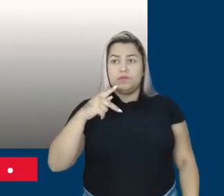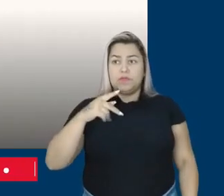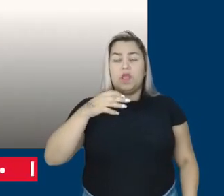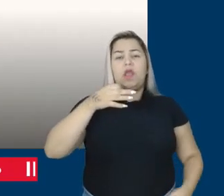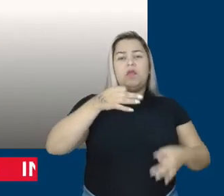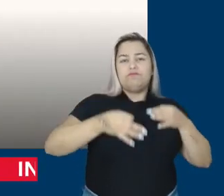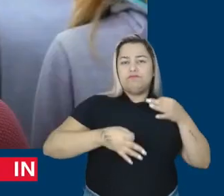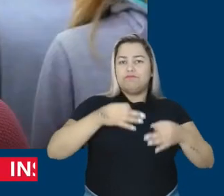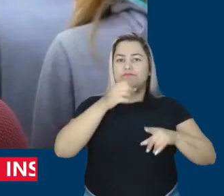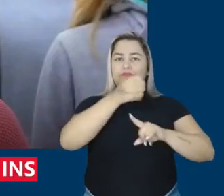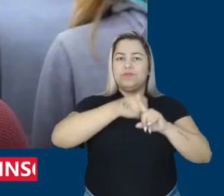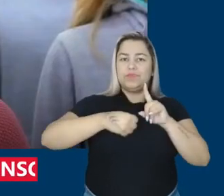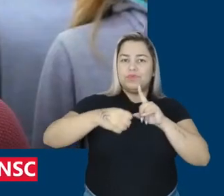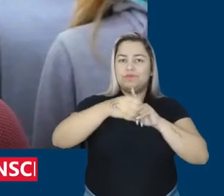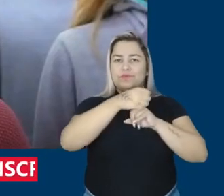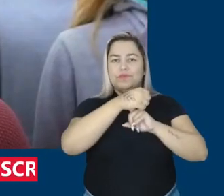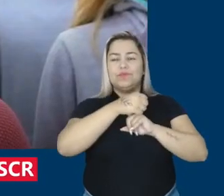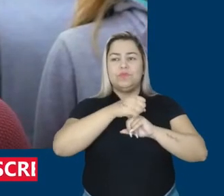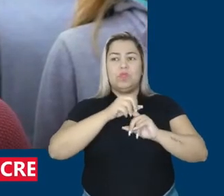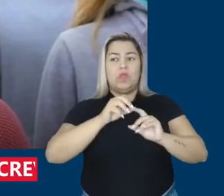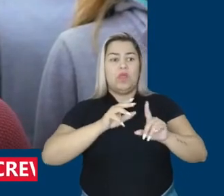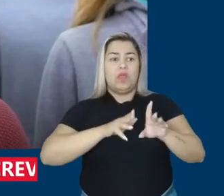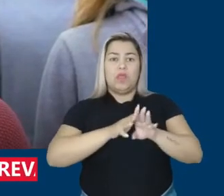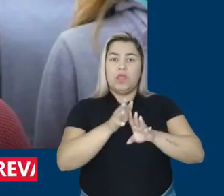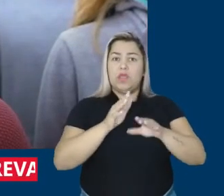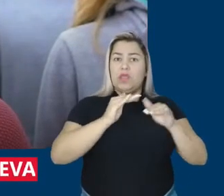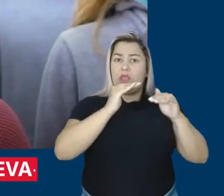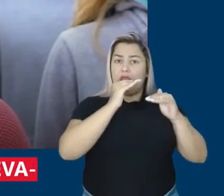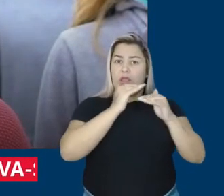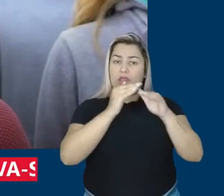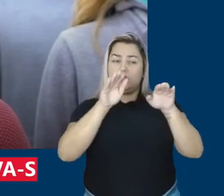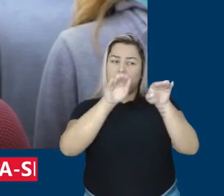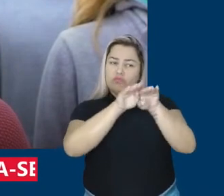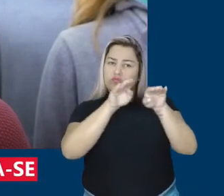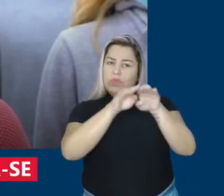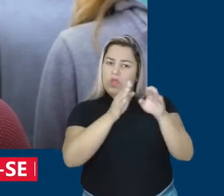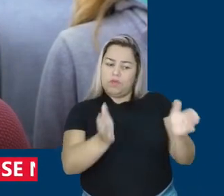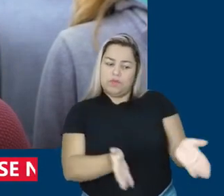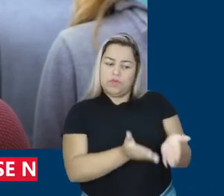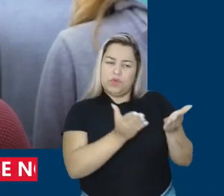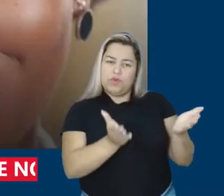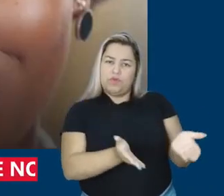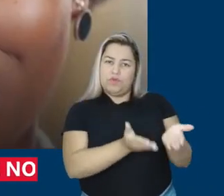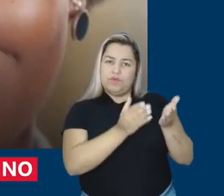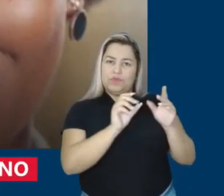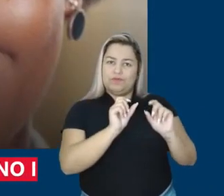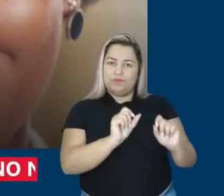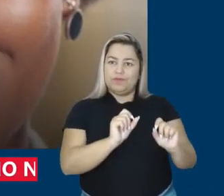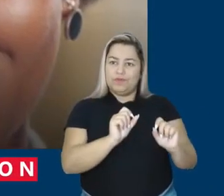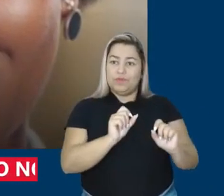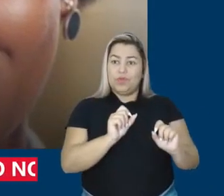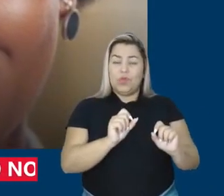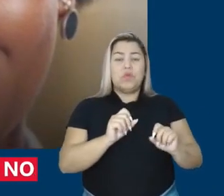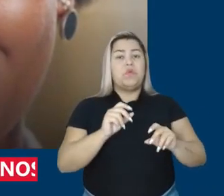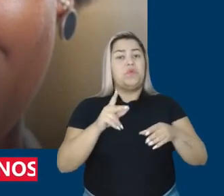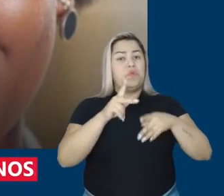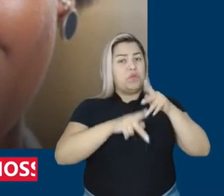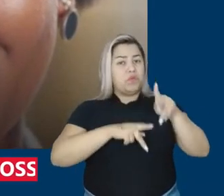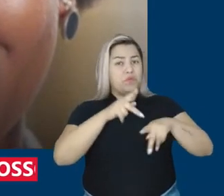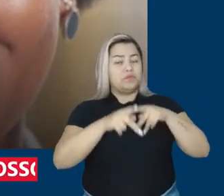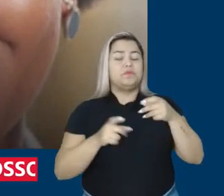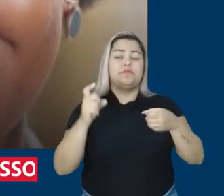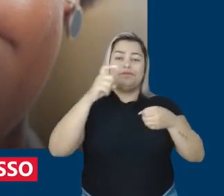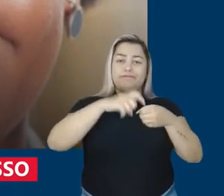justiça social, reparação, igualdade e promoção de oportunidades. É o povo brasileiro